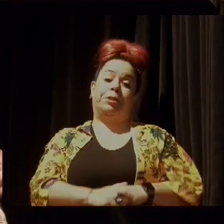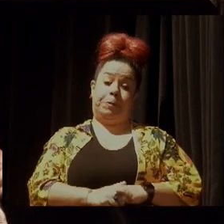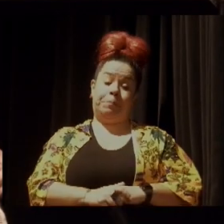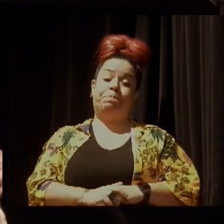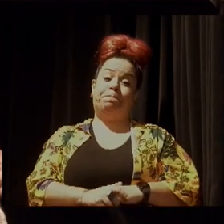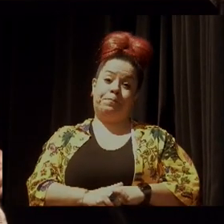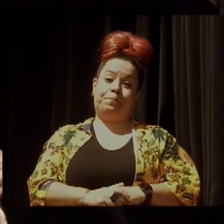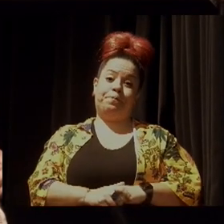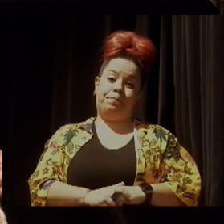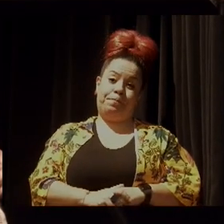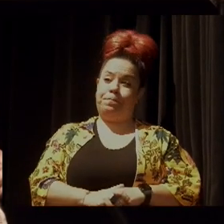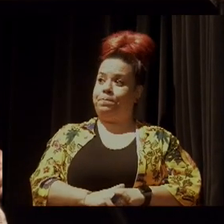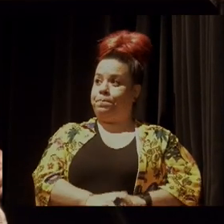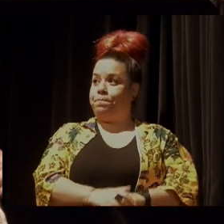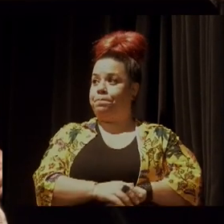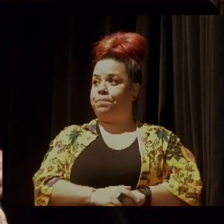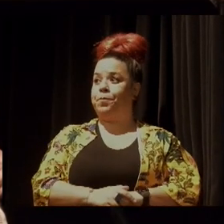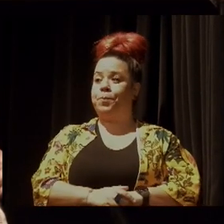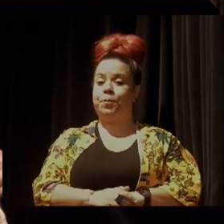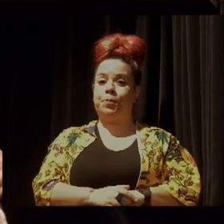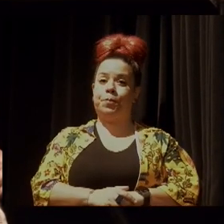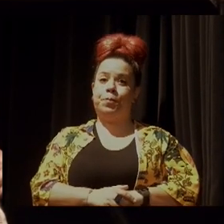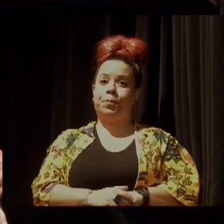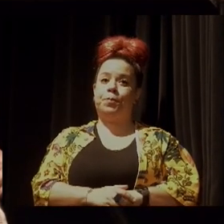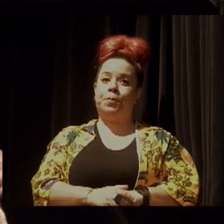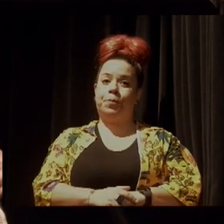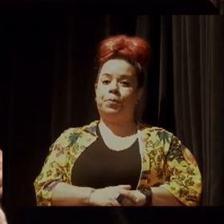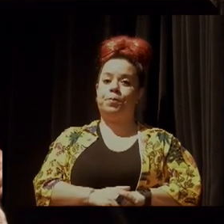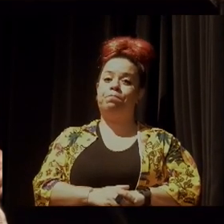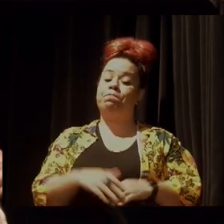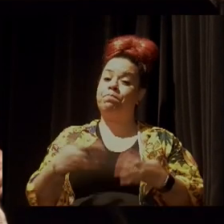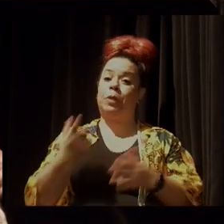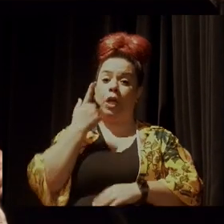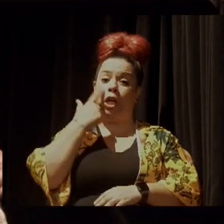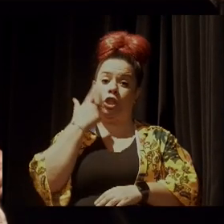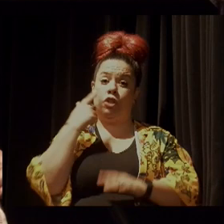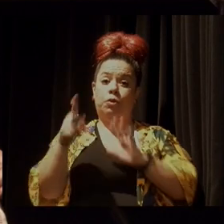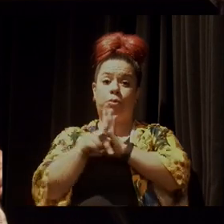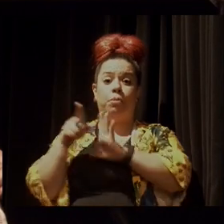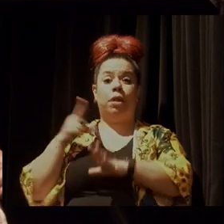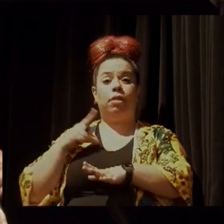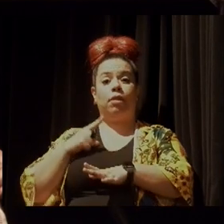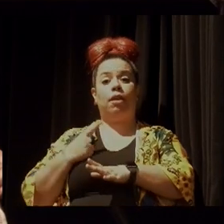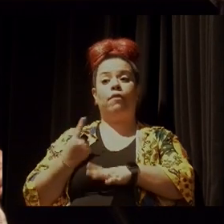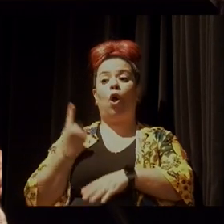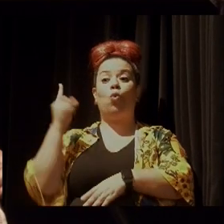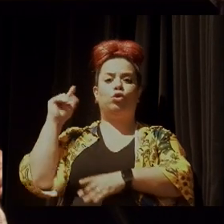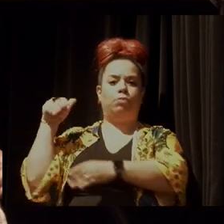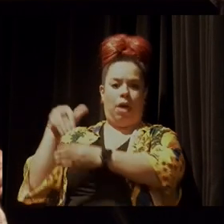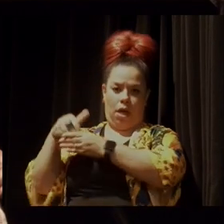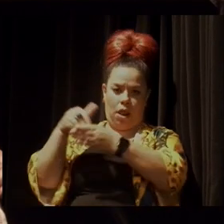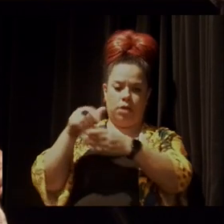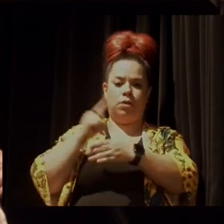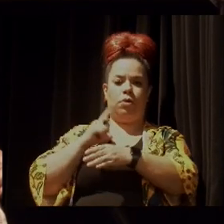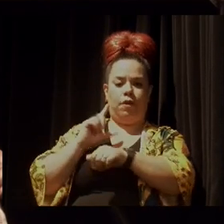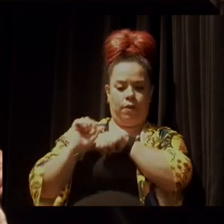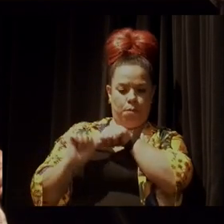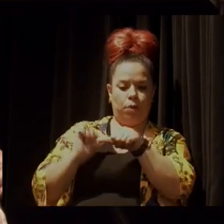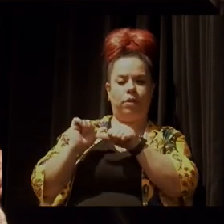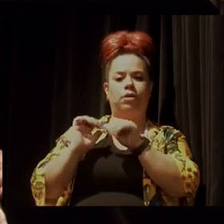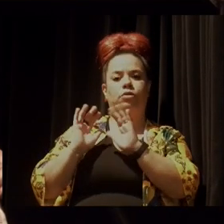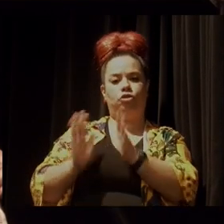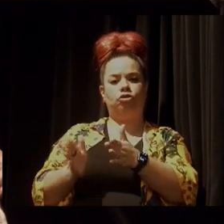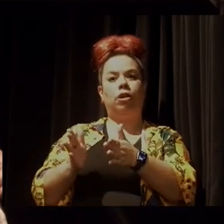Embora a gente tenha visto, nessa última eleição, uma mudança já